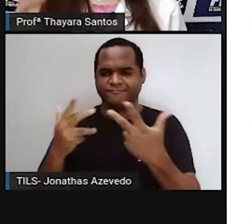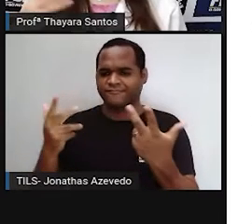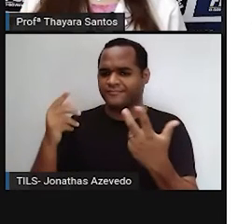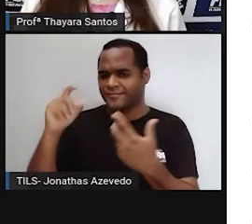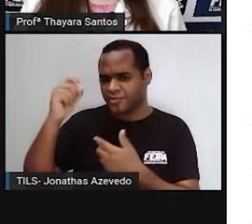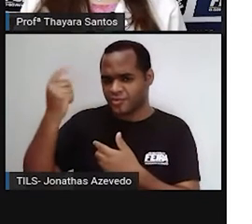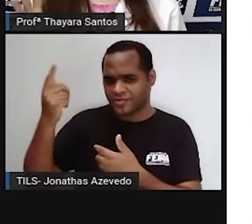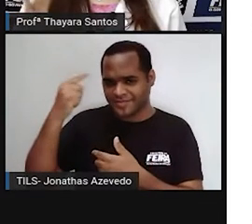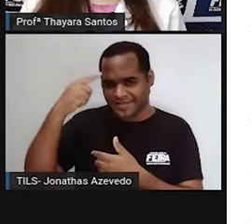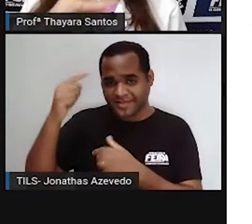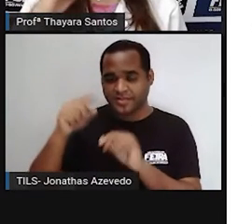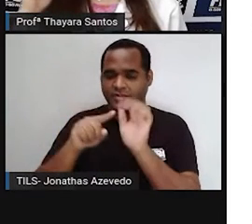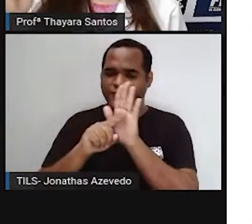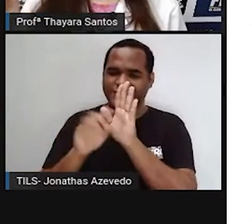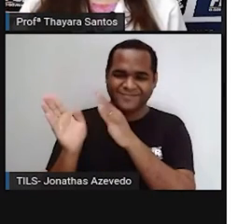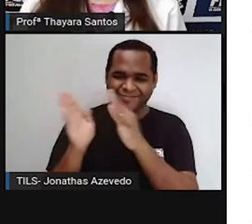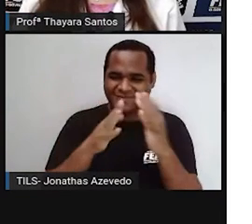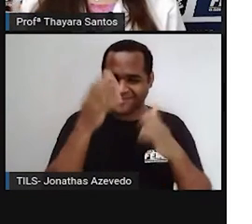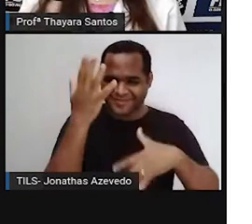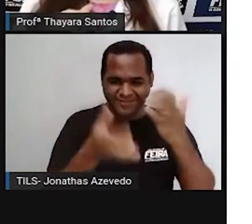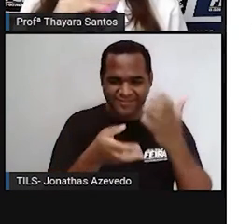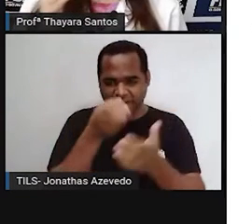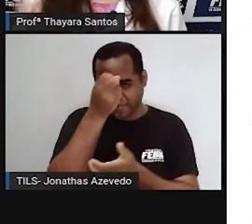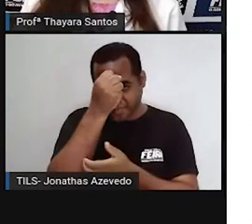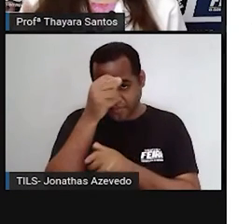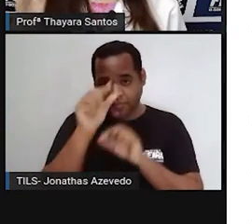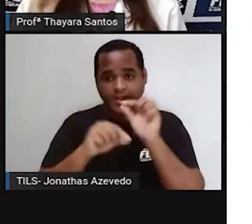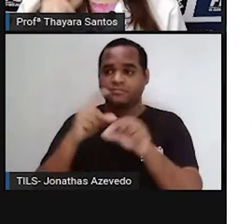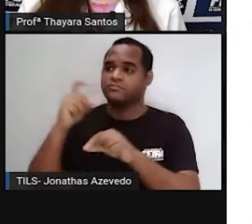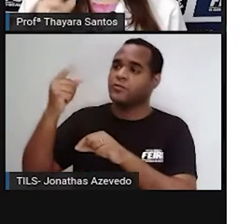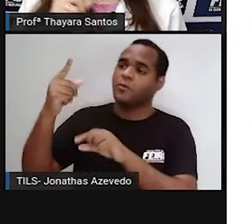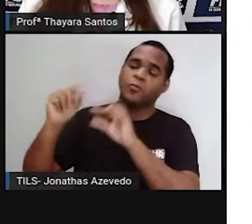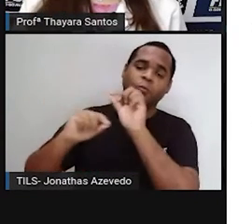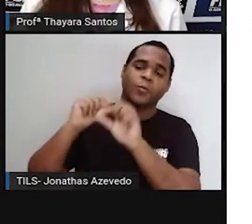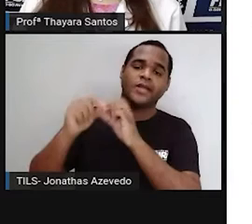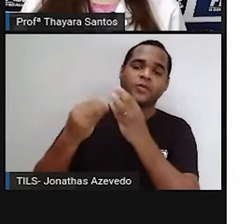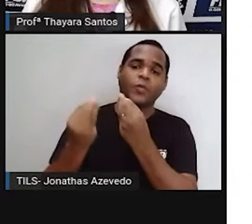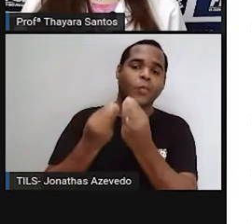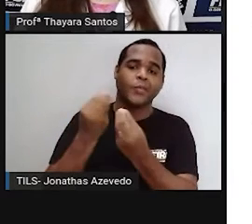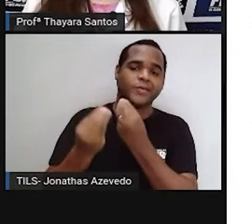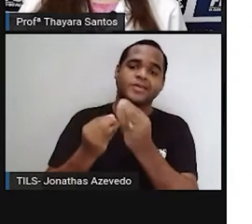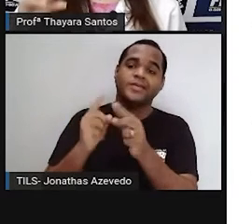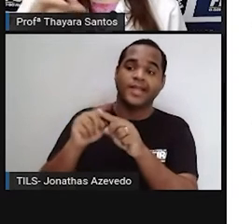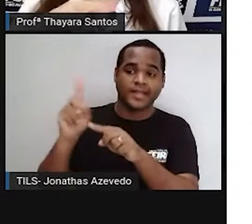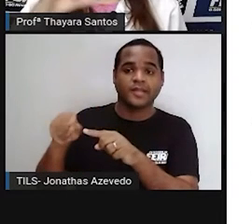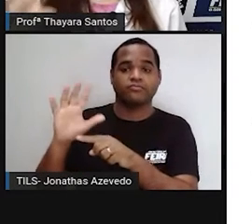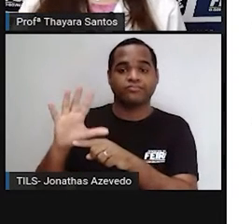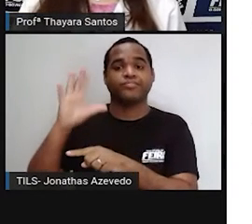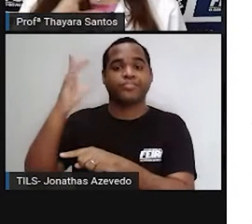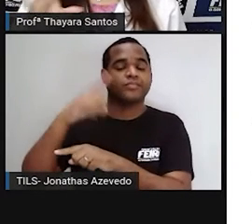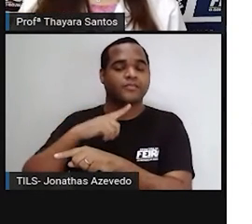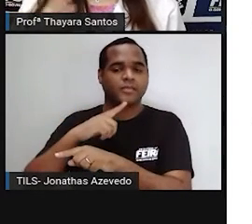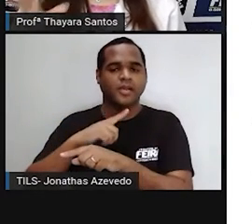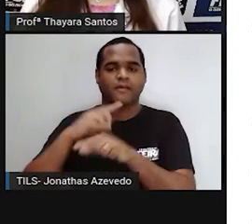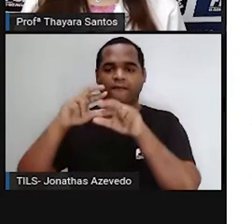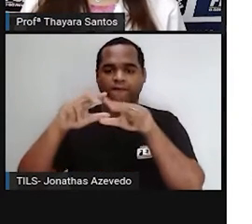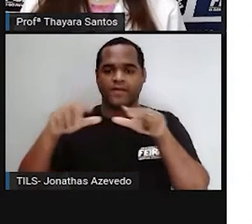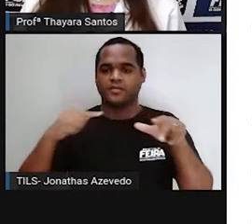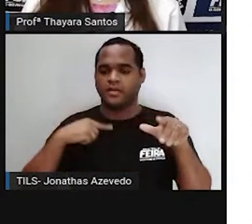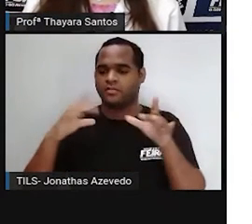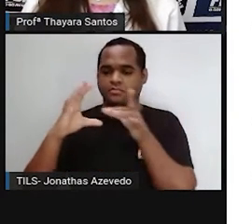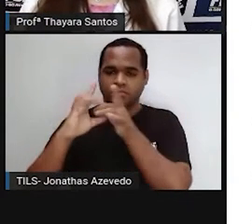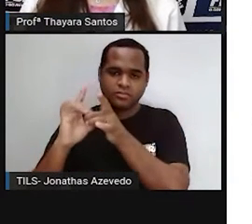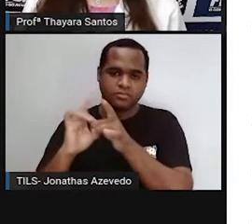viu lá naquele vídeo, mostrando como é a superfície do Sol. Então, é lá que acontecem aquelas correntes de